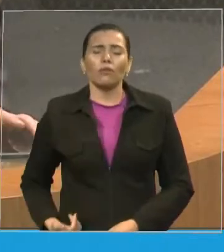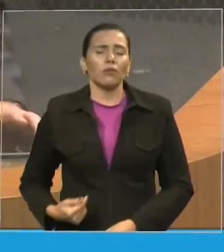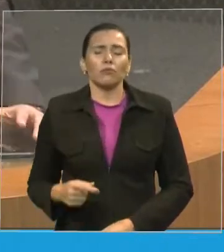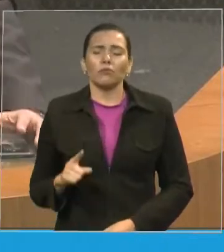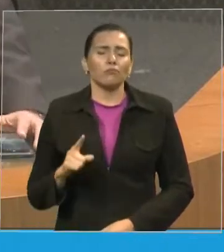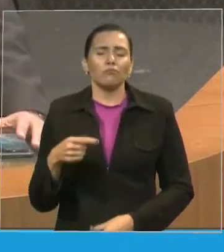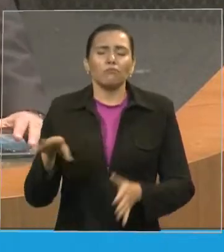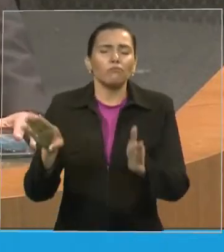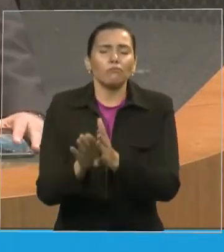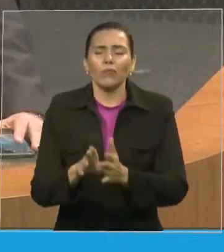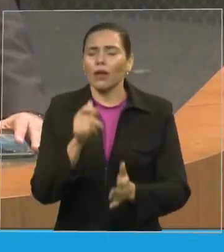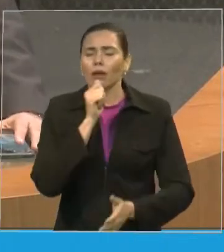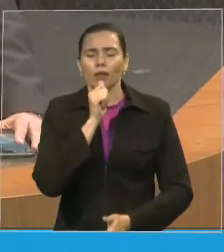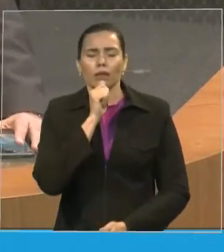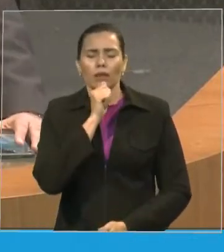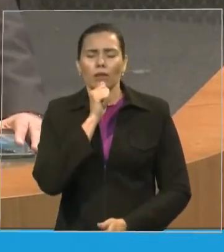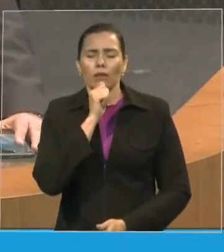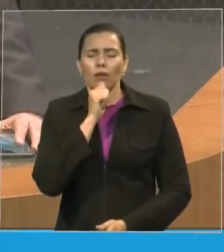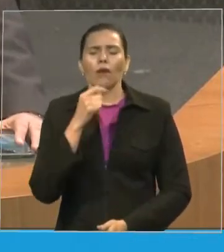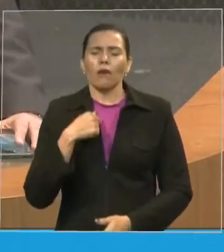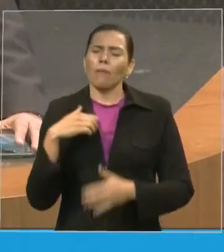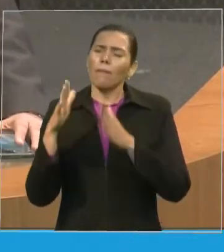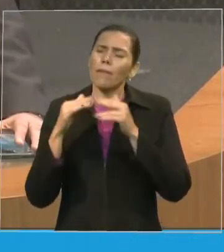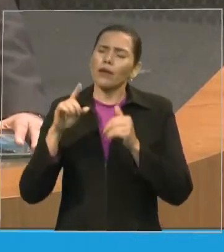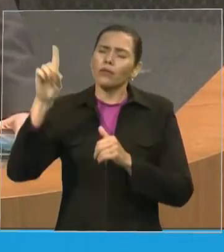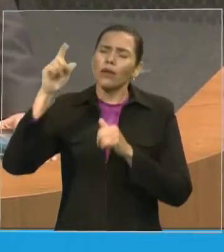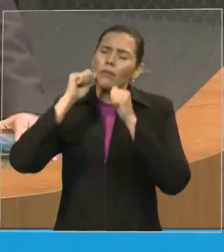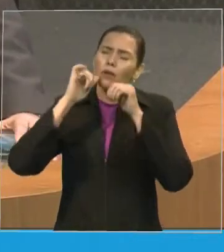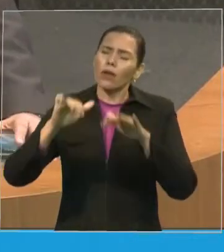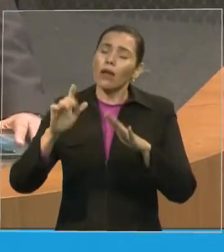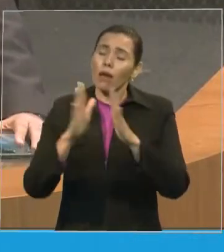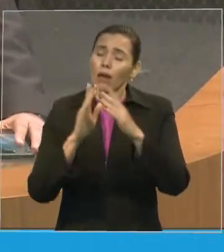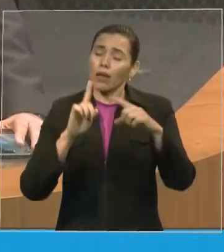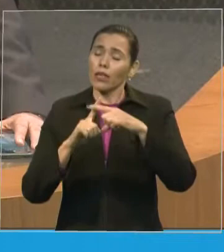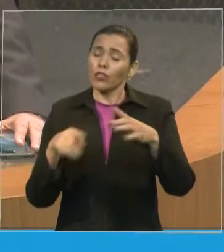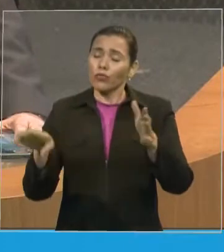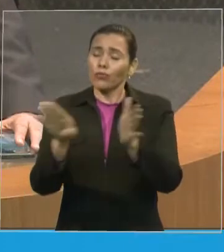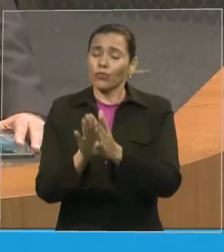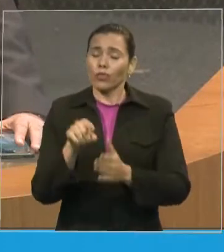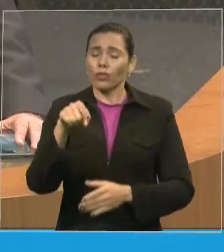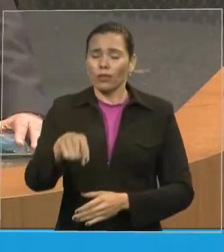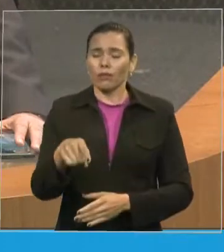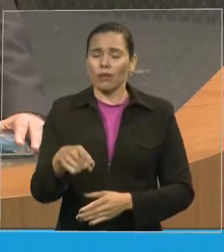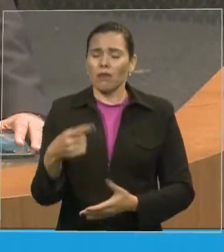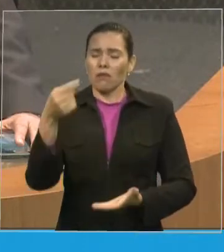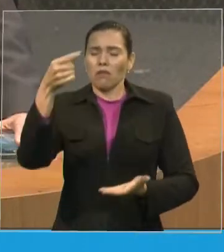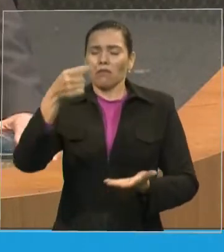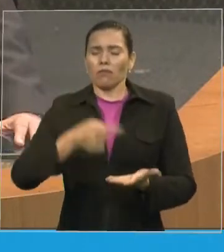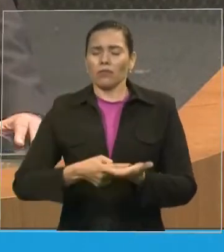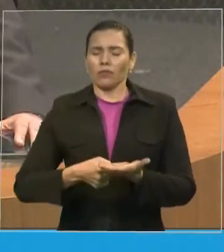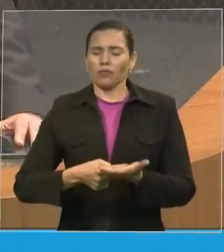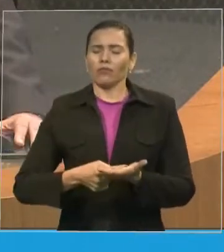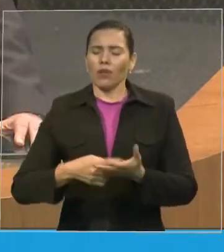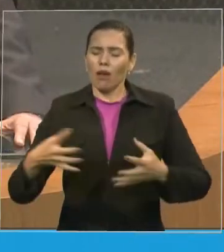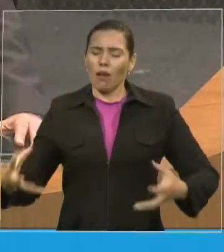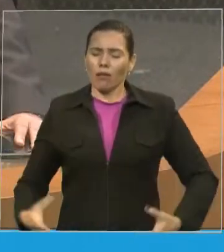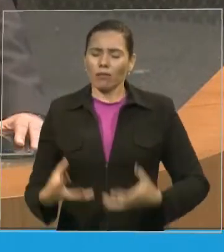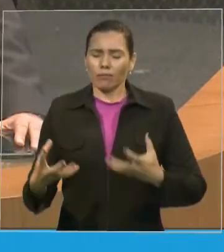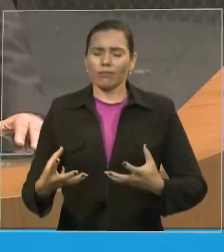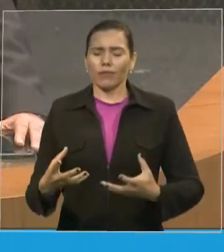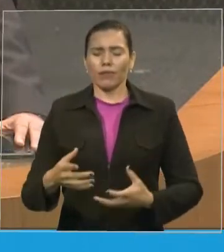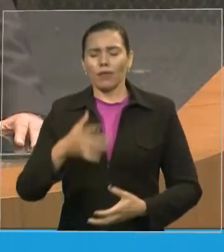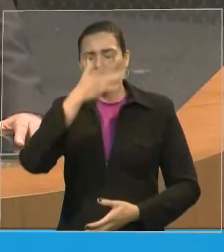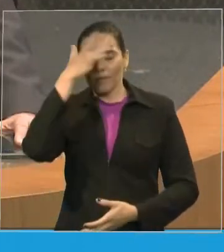e que o estado também senhor cumpra a missão de fazer pessoas melhores mais felizes e mais